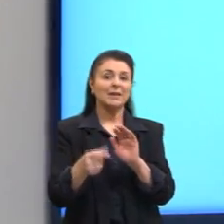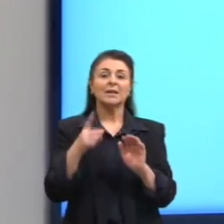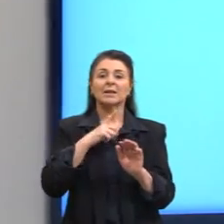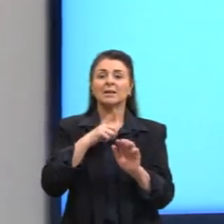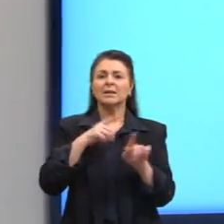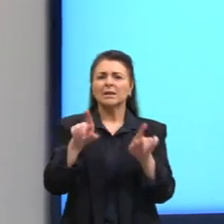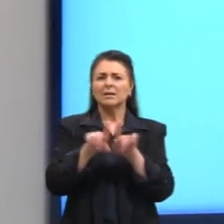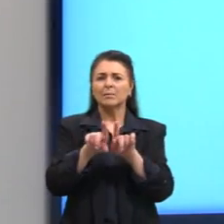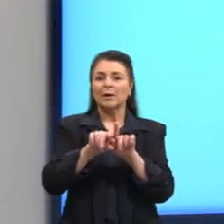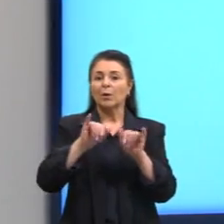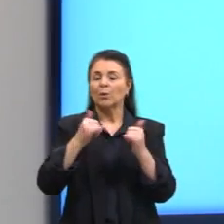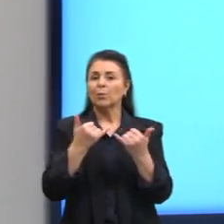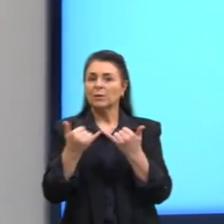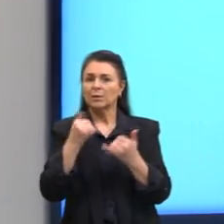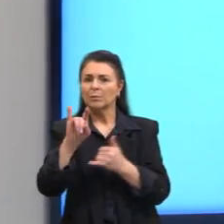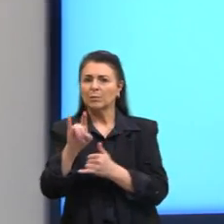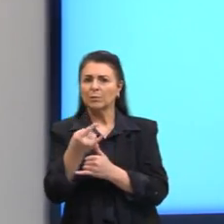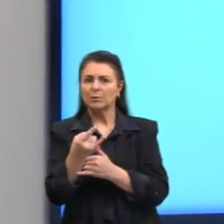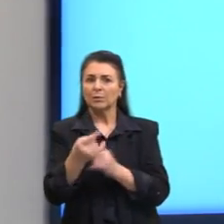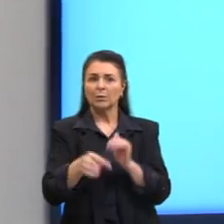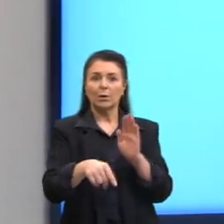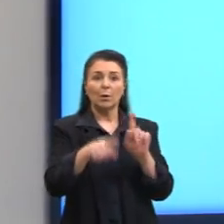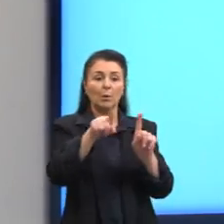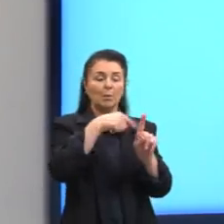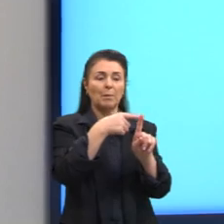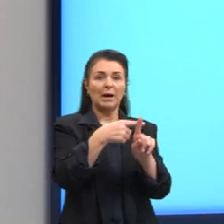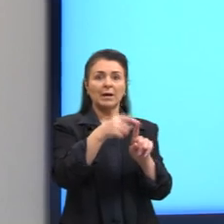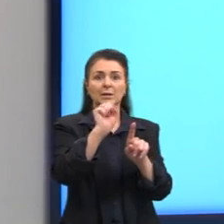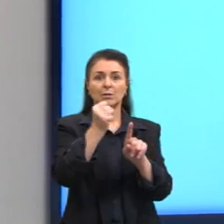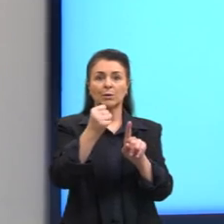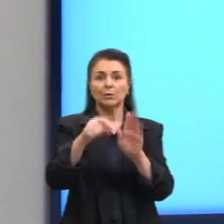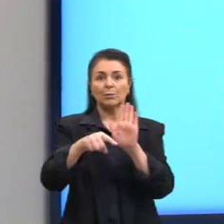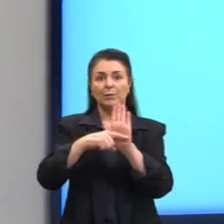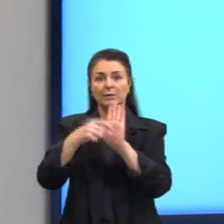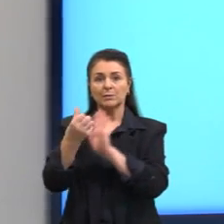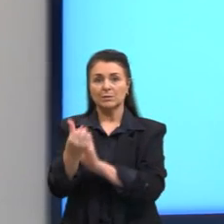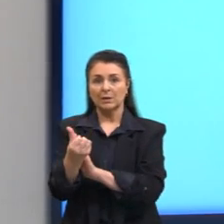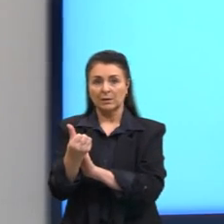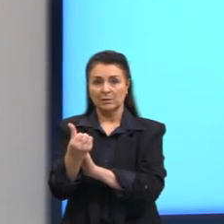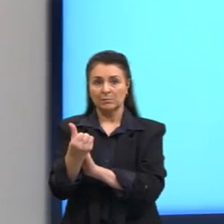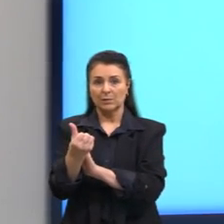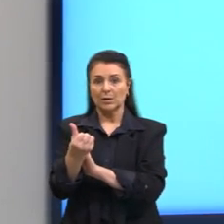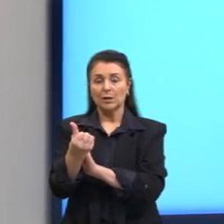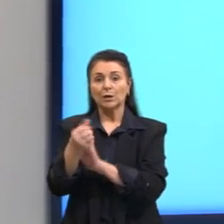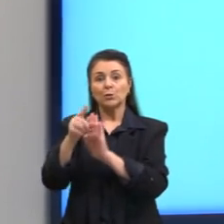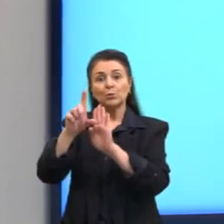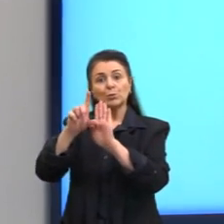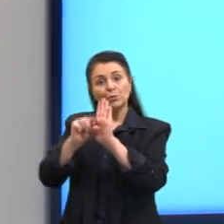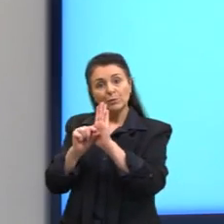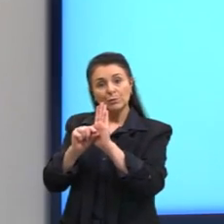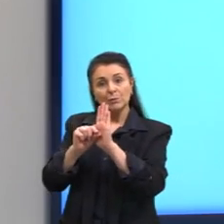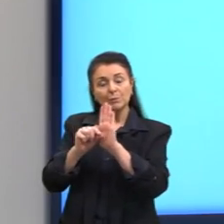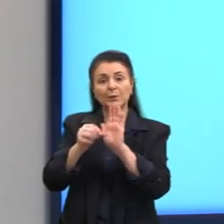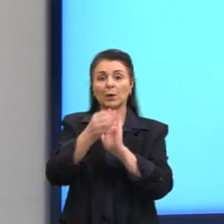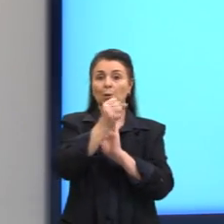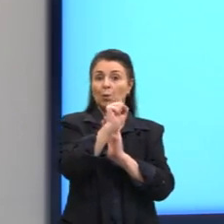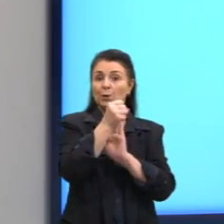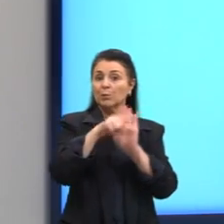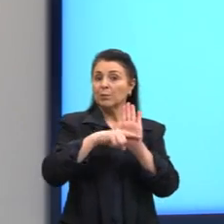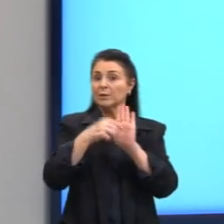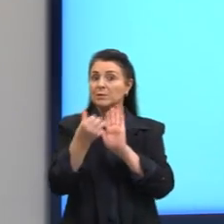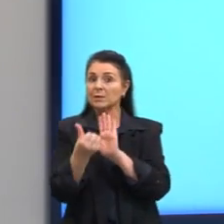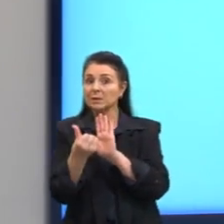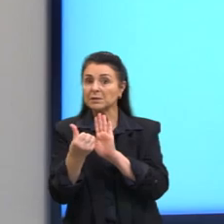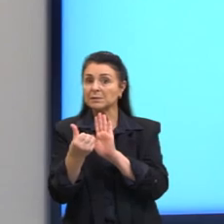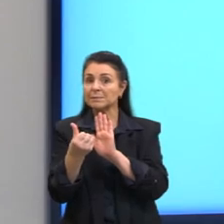nós temos um último exemplo, onde nós temos mais 8 com menos 6, então, subtrai, 8 menos 6 é 2, e prevalece o sinal